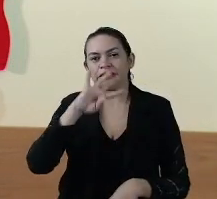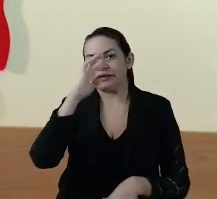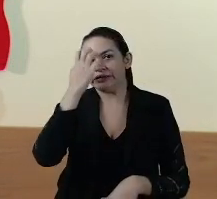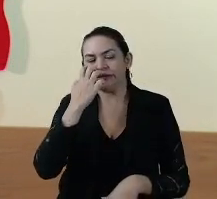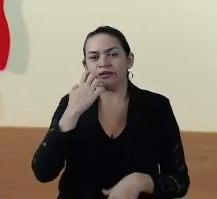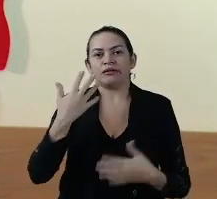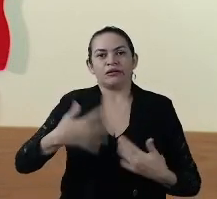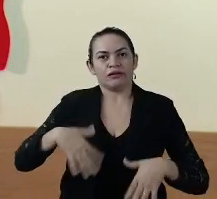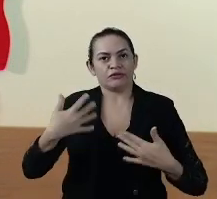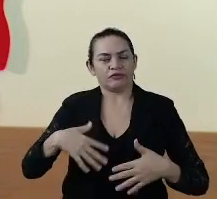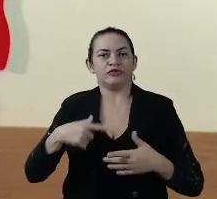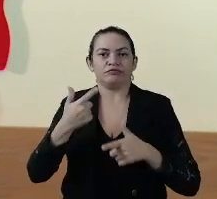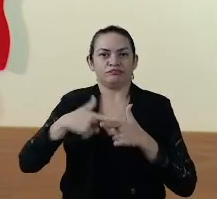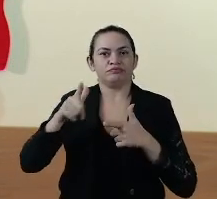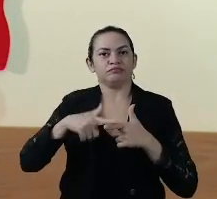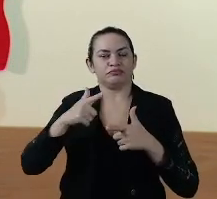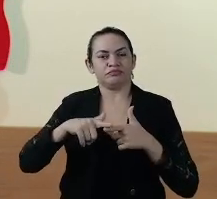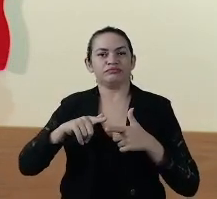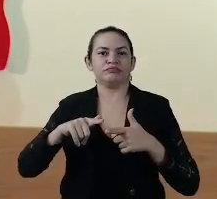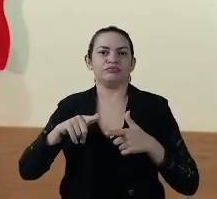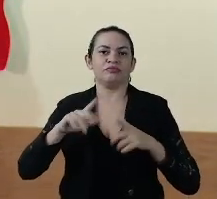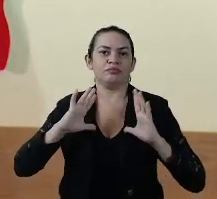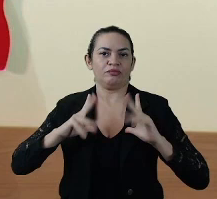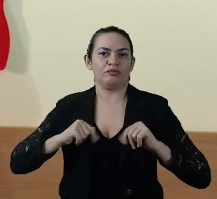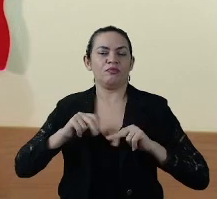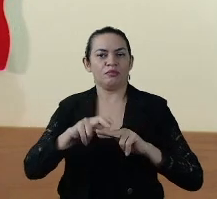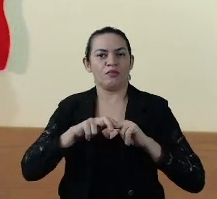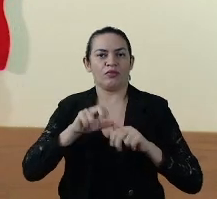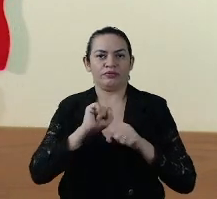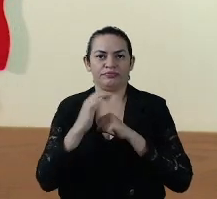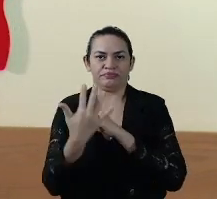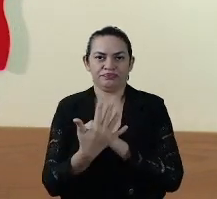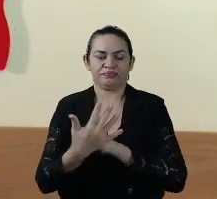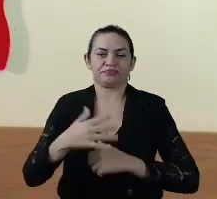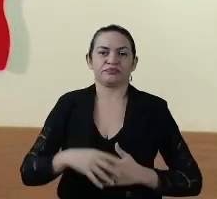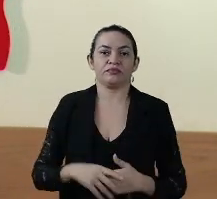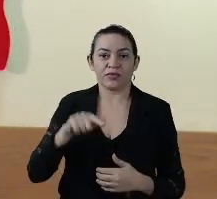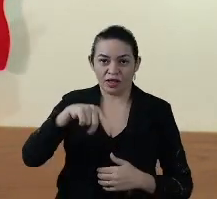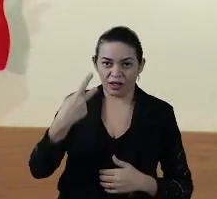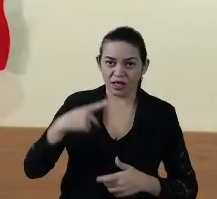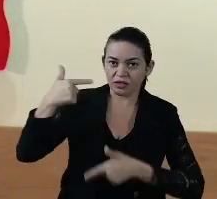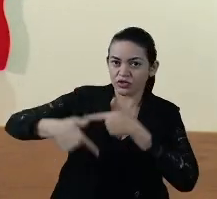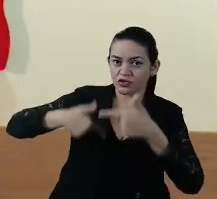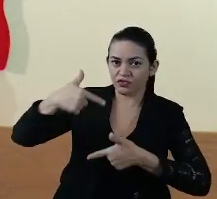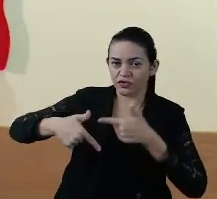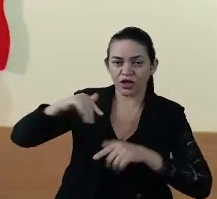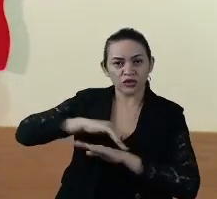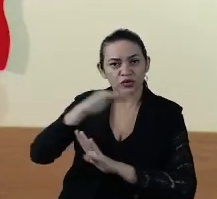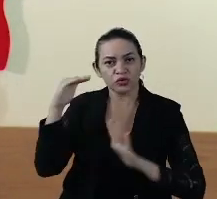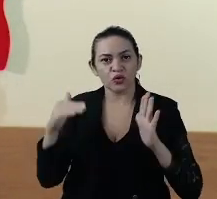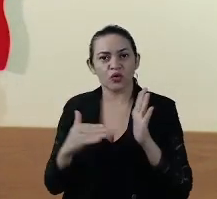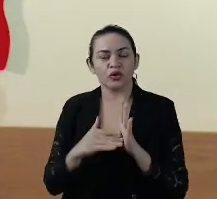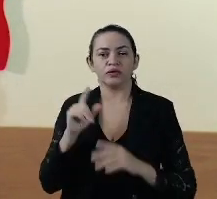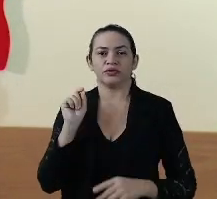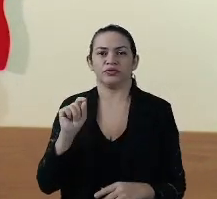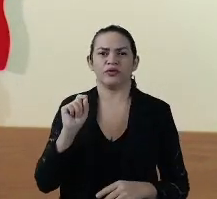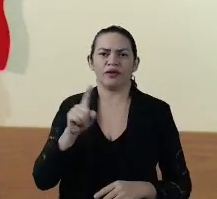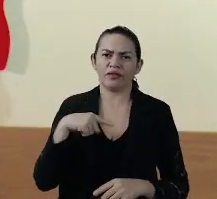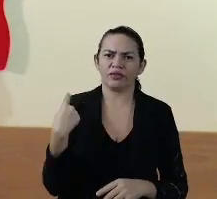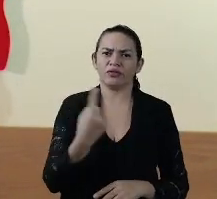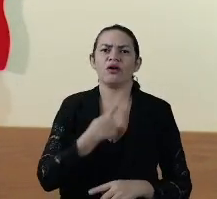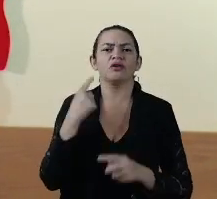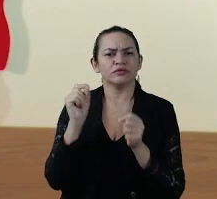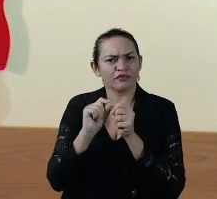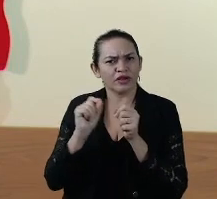crise sanitária derivada do coronavírus. Essas atividades todas que